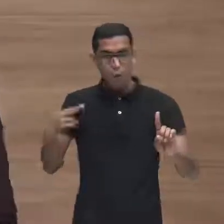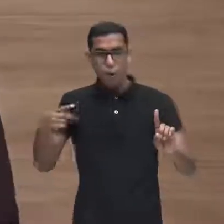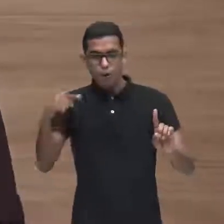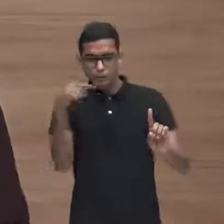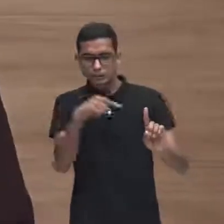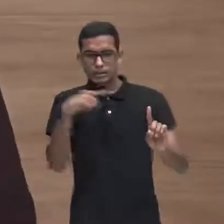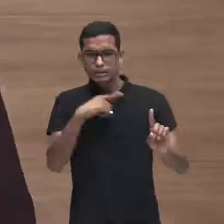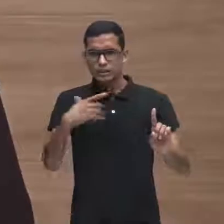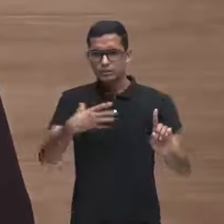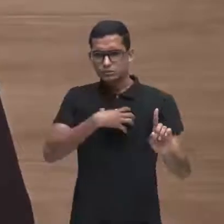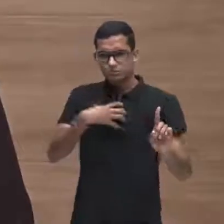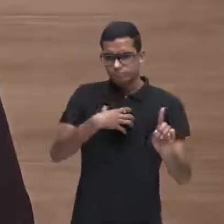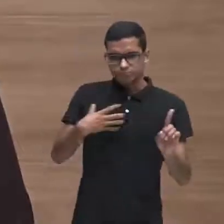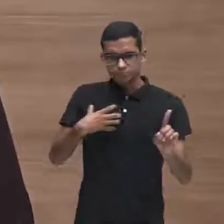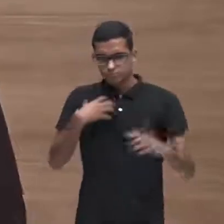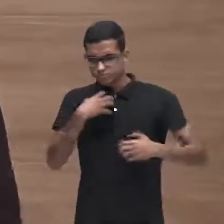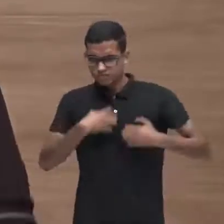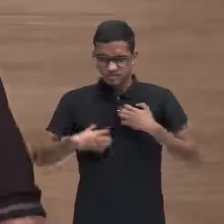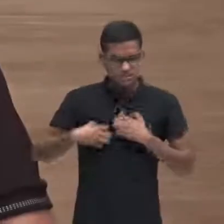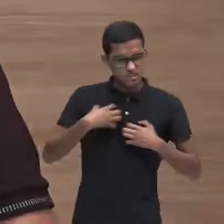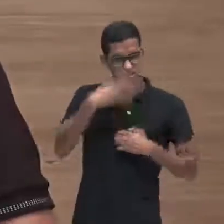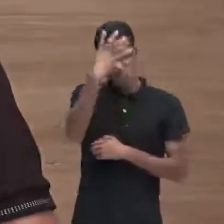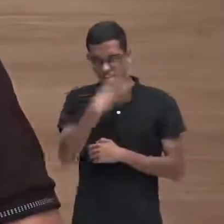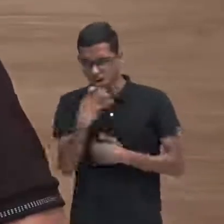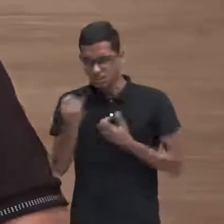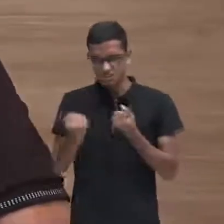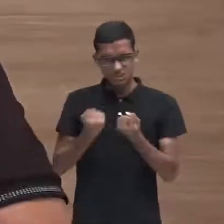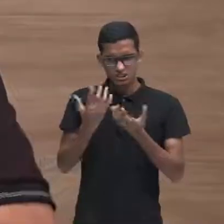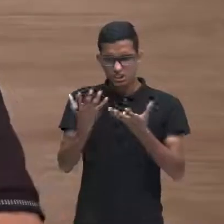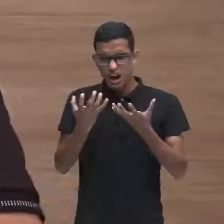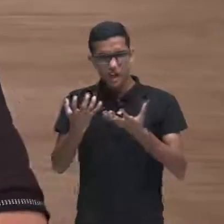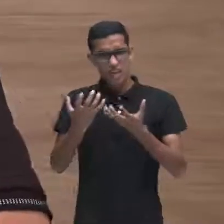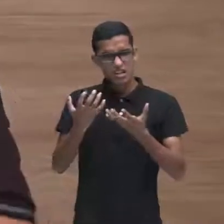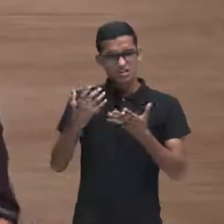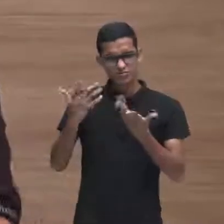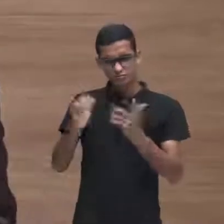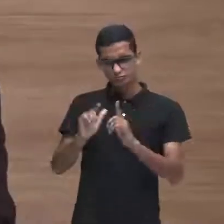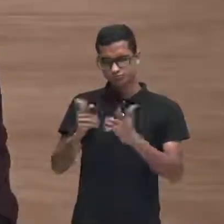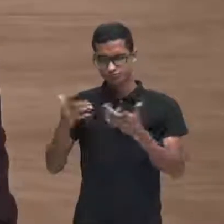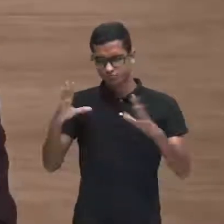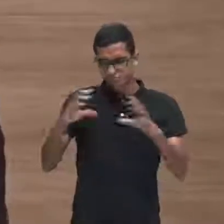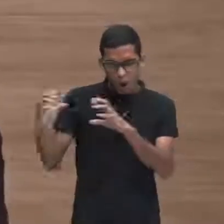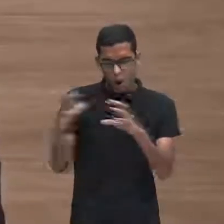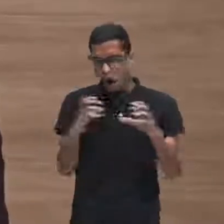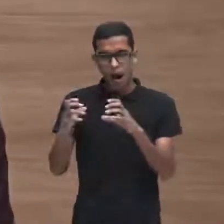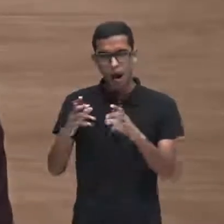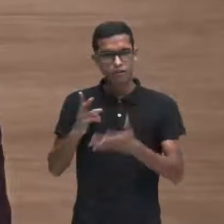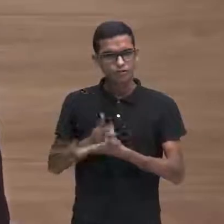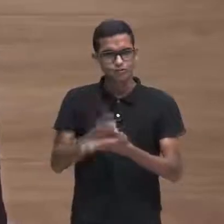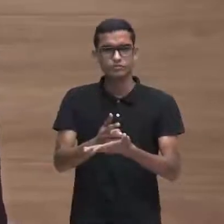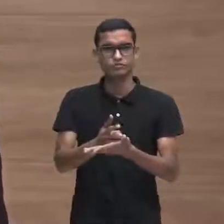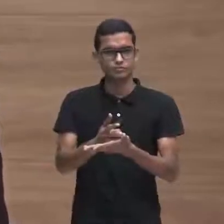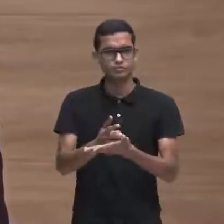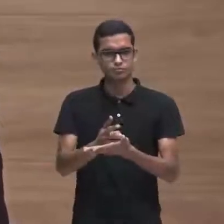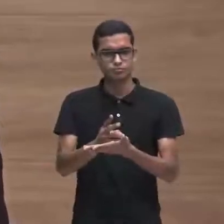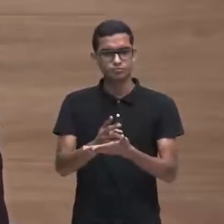procurem estar perto, procurem, sabe, ofereçam o ombro para eles,